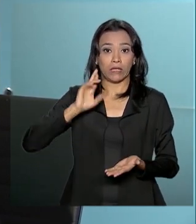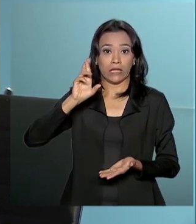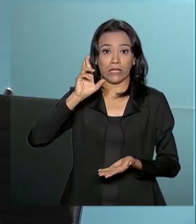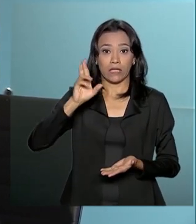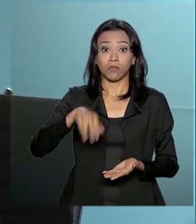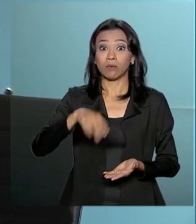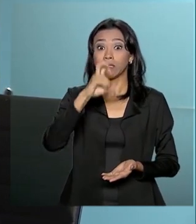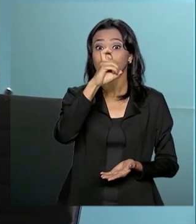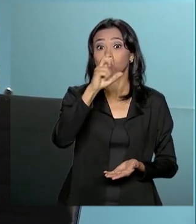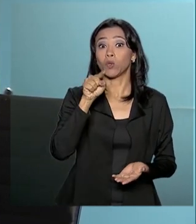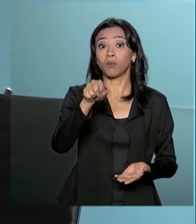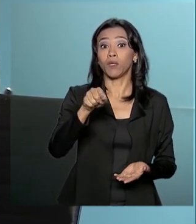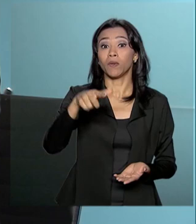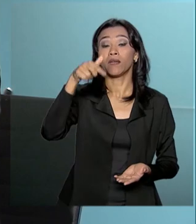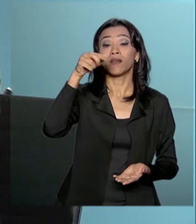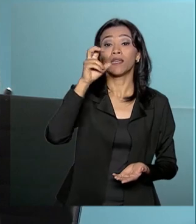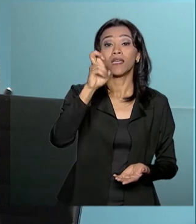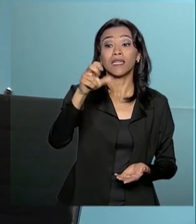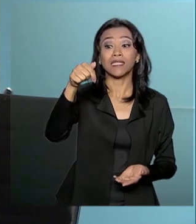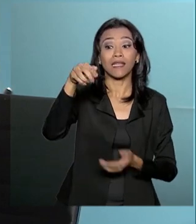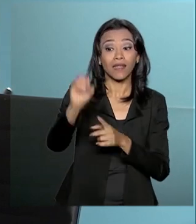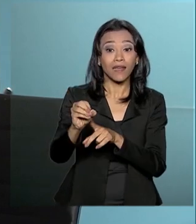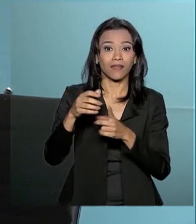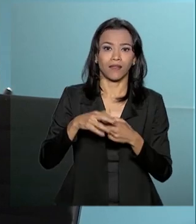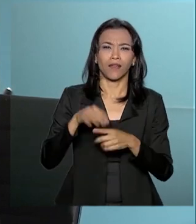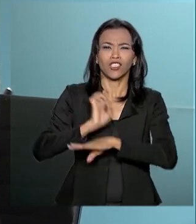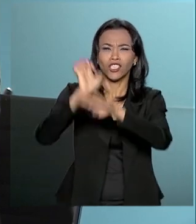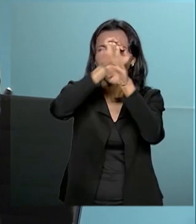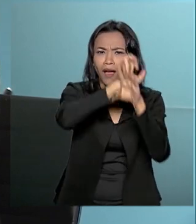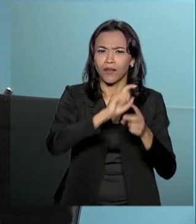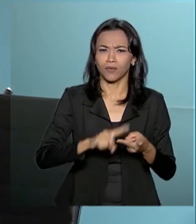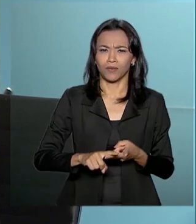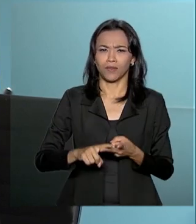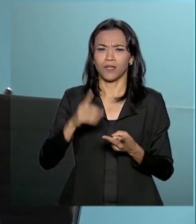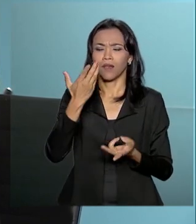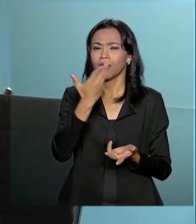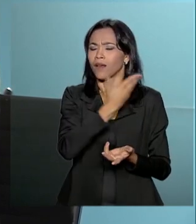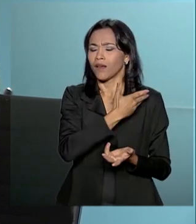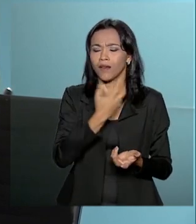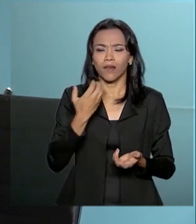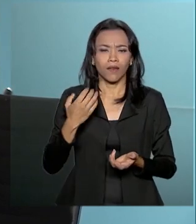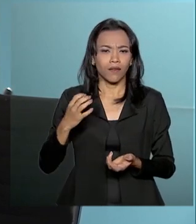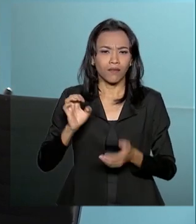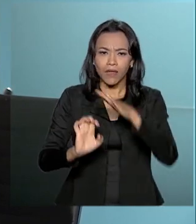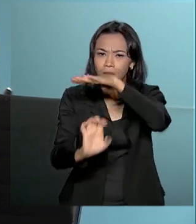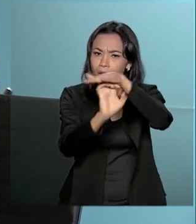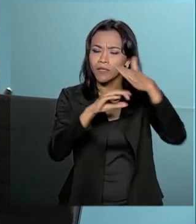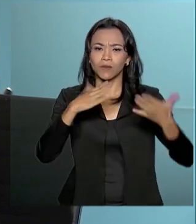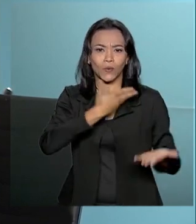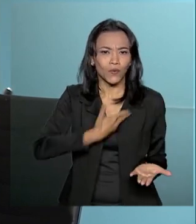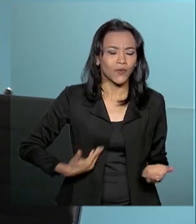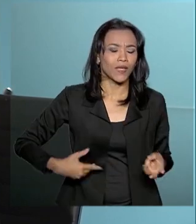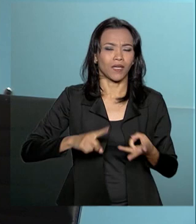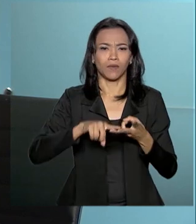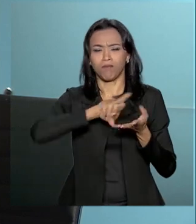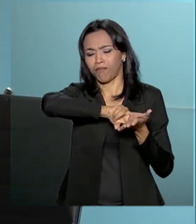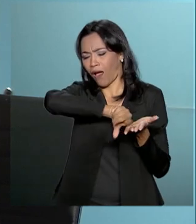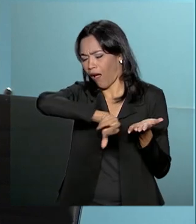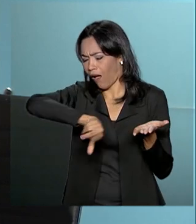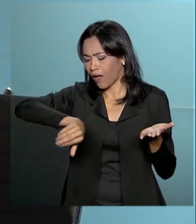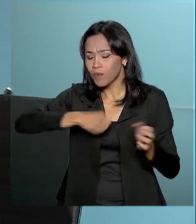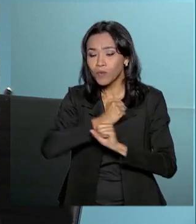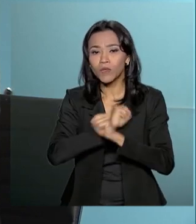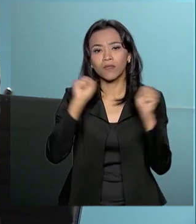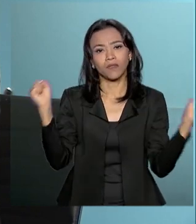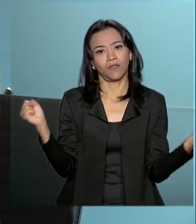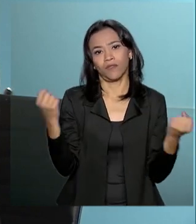.570. Temos mais 26 estados. Temos as estatais, temos fundações, temos autarquias. Então, é humanamente